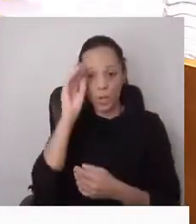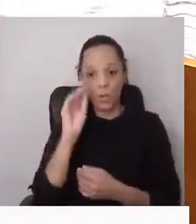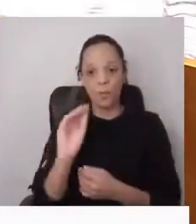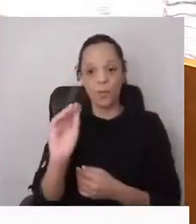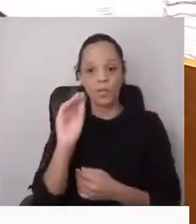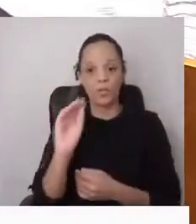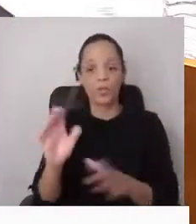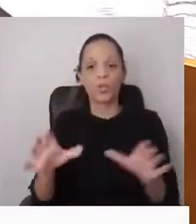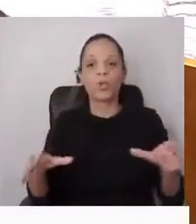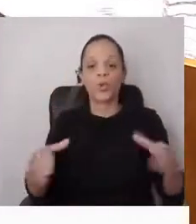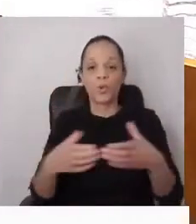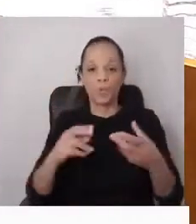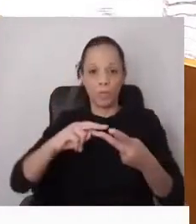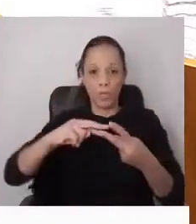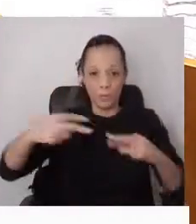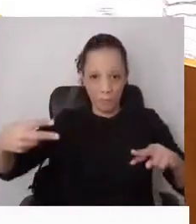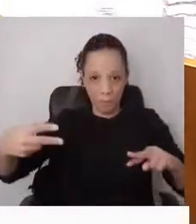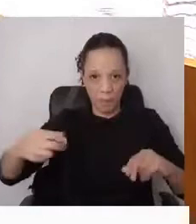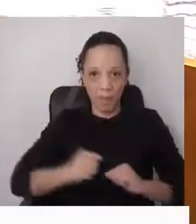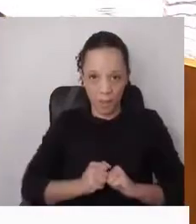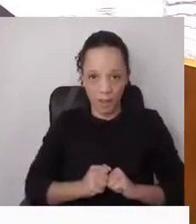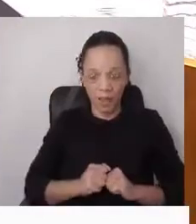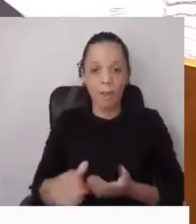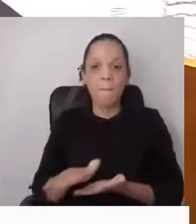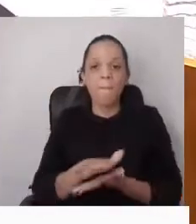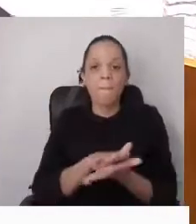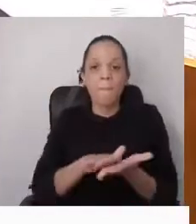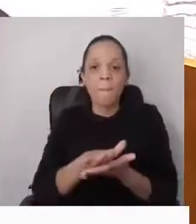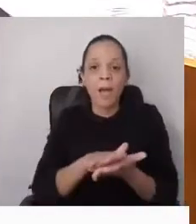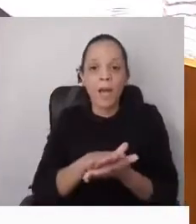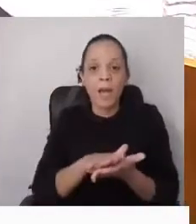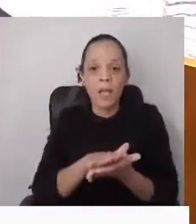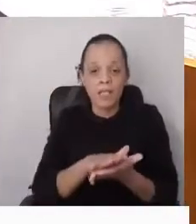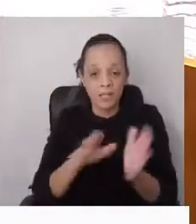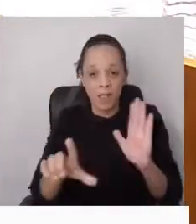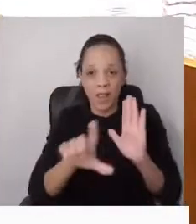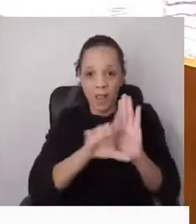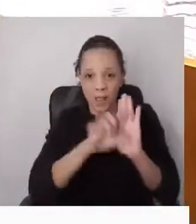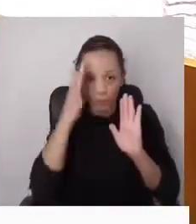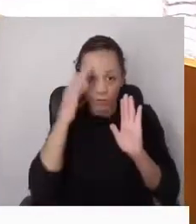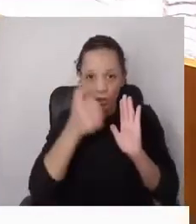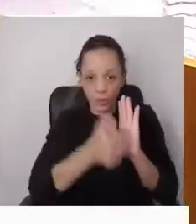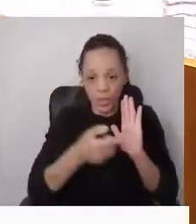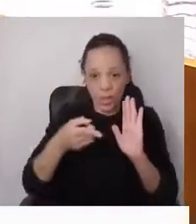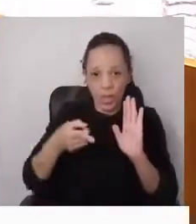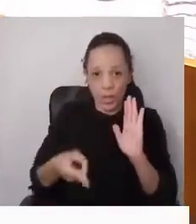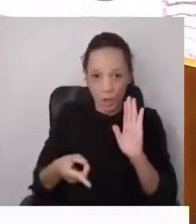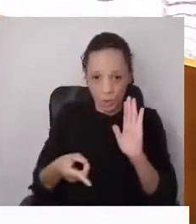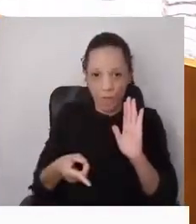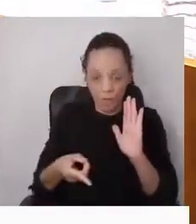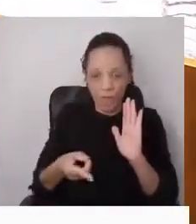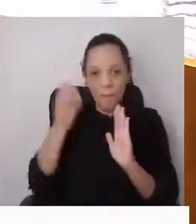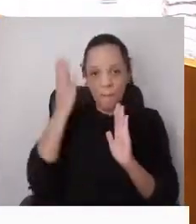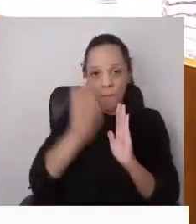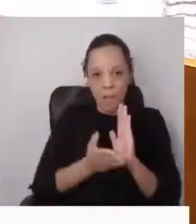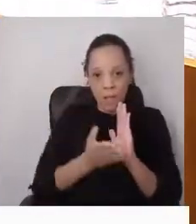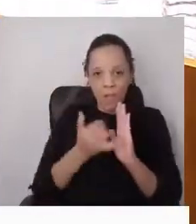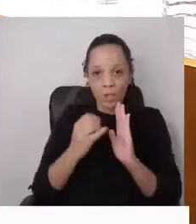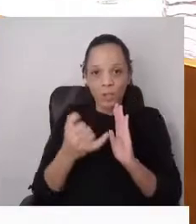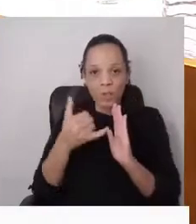Municipal, tendo como base o disposto na Lei nº 59, de barra 2021,